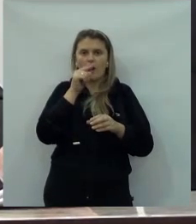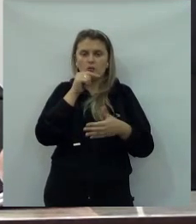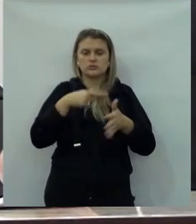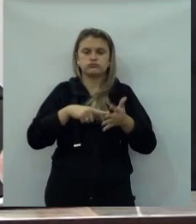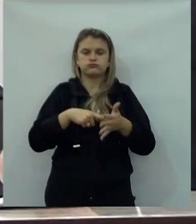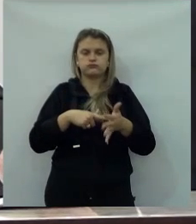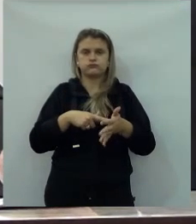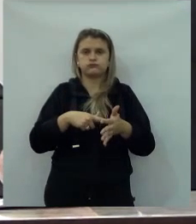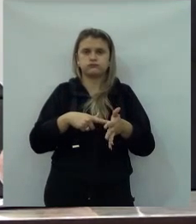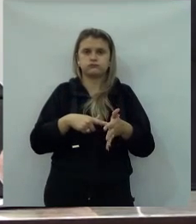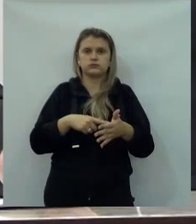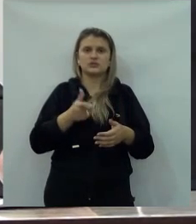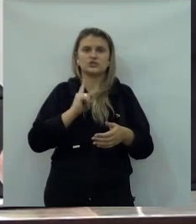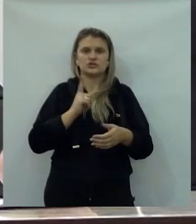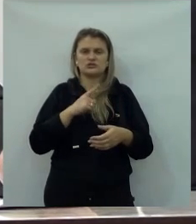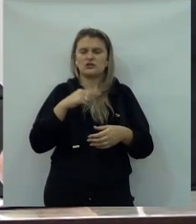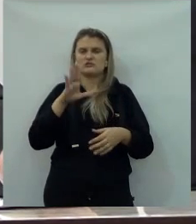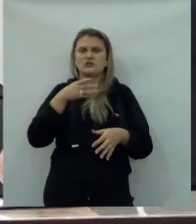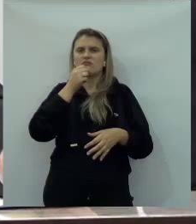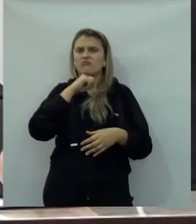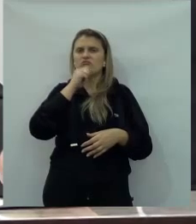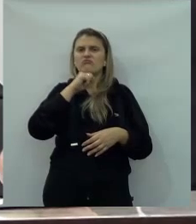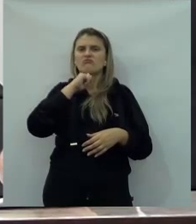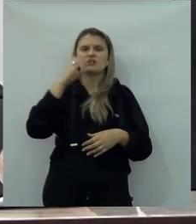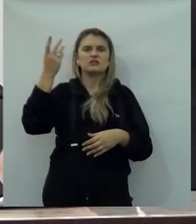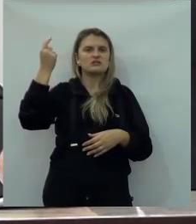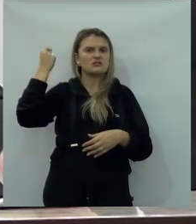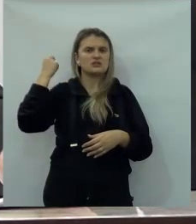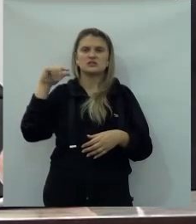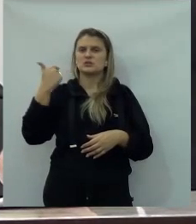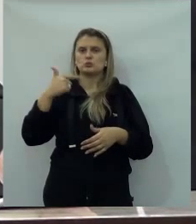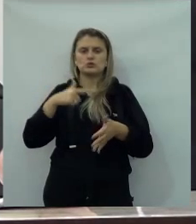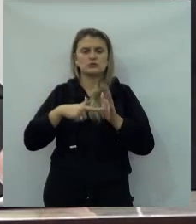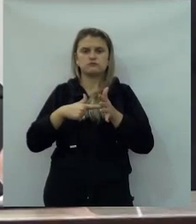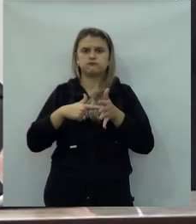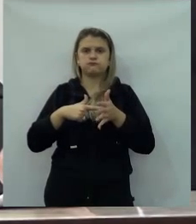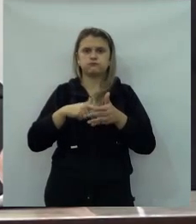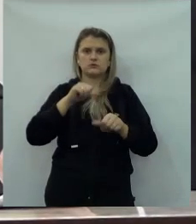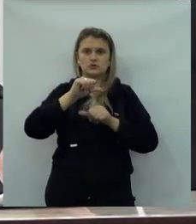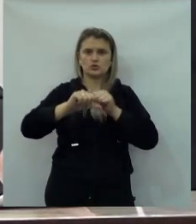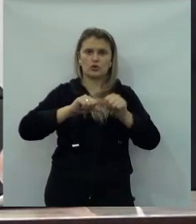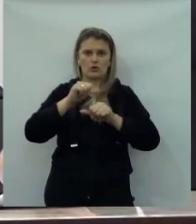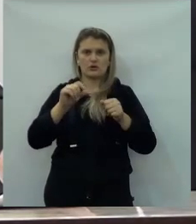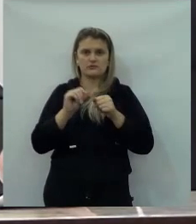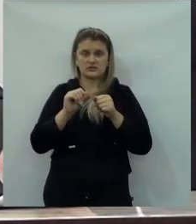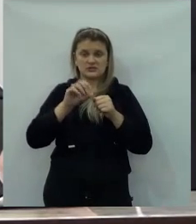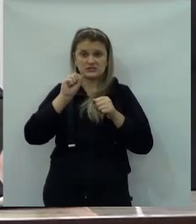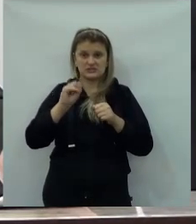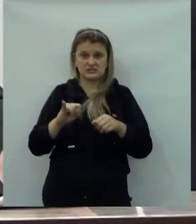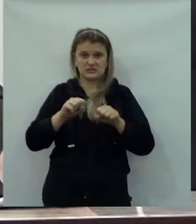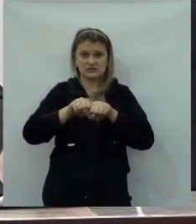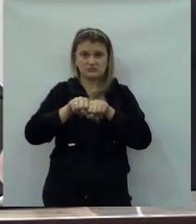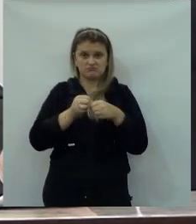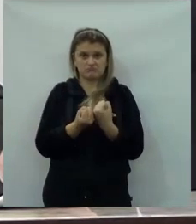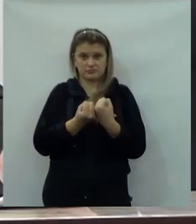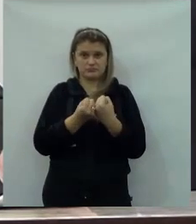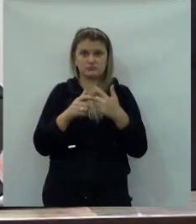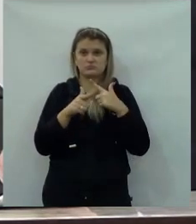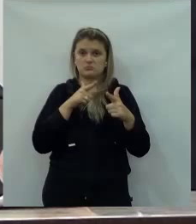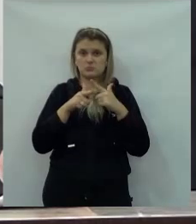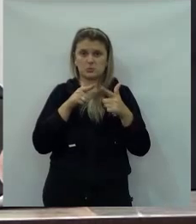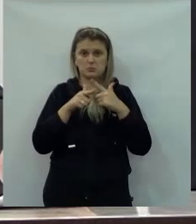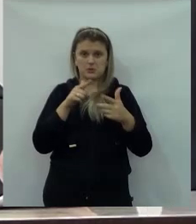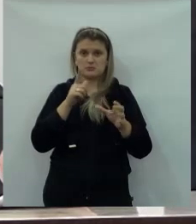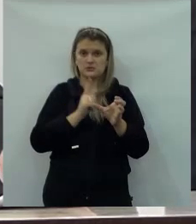desde a captação da água, os motores, que eram motores obsoletos e não tinha um motor sequer para